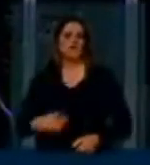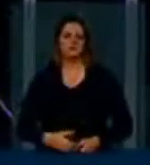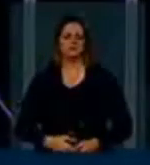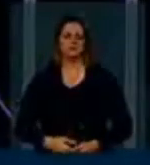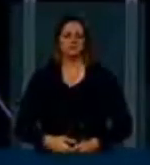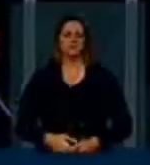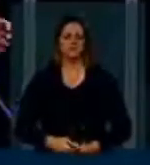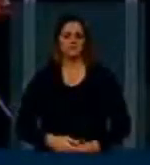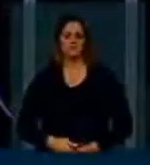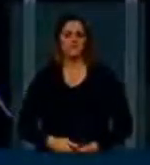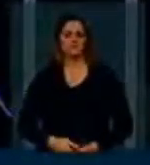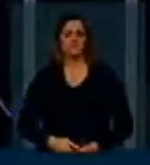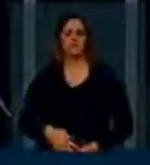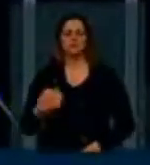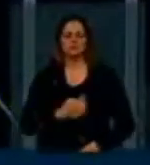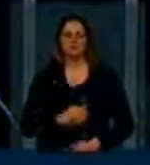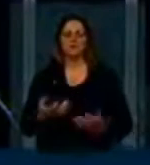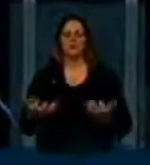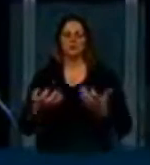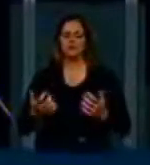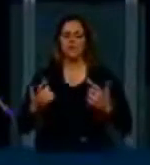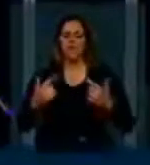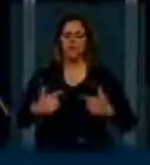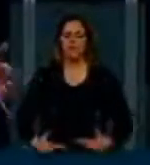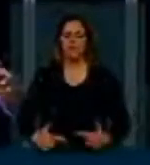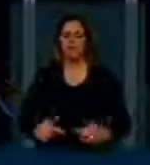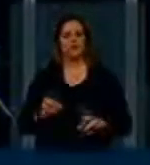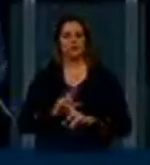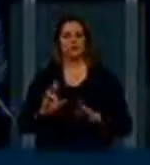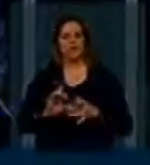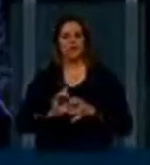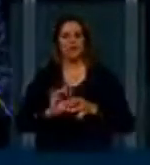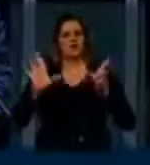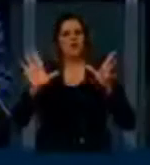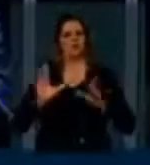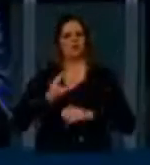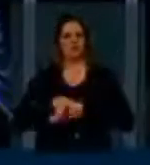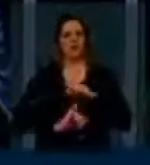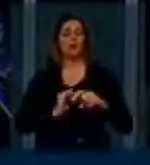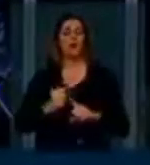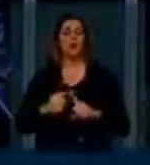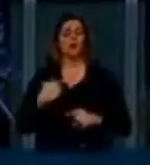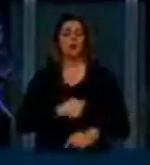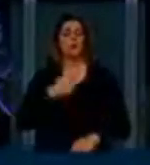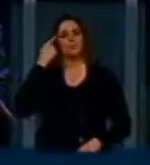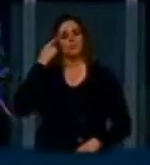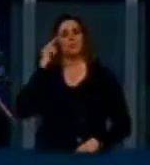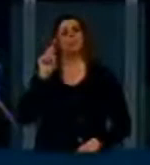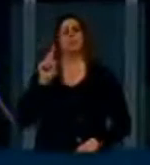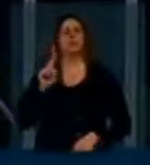defendemos a neutralidade e uma internet livre, porque nós não pensamos que a internet é um produto de mercado.